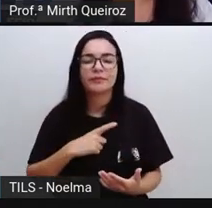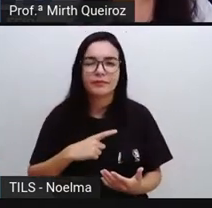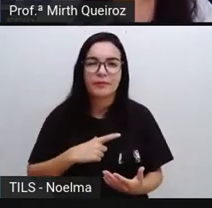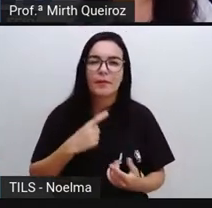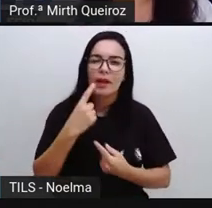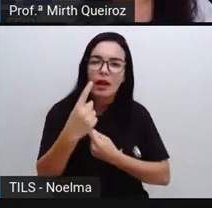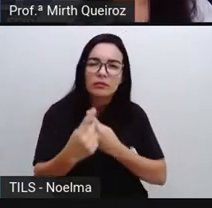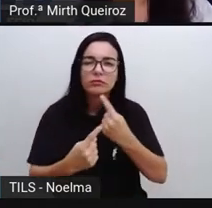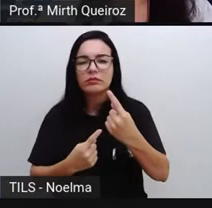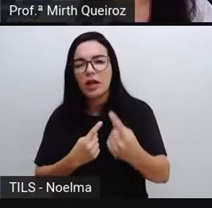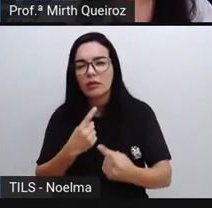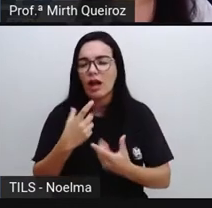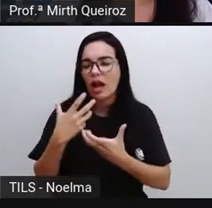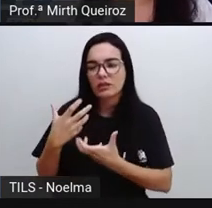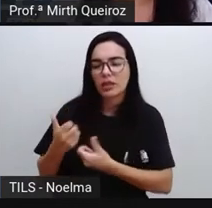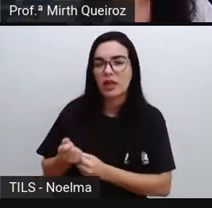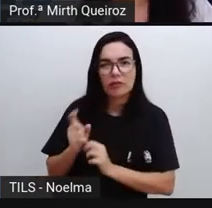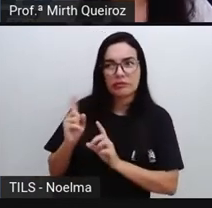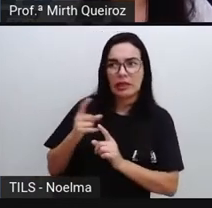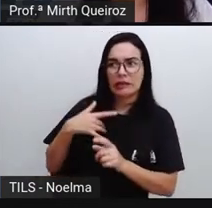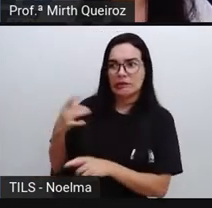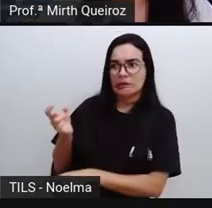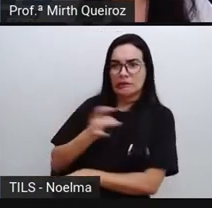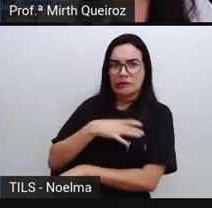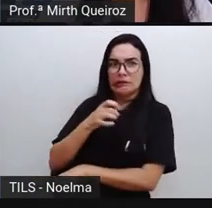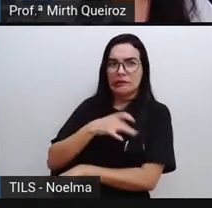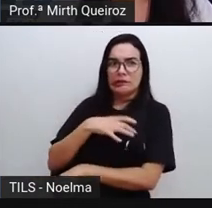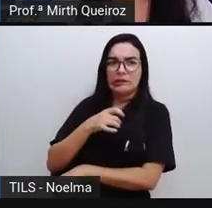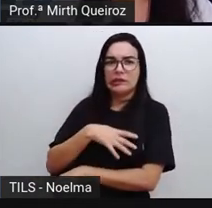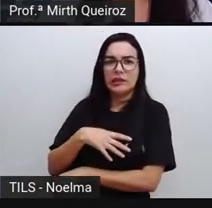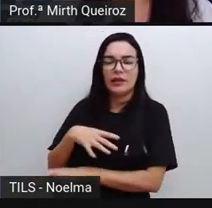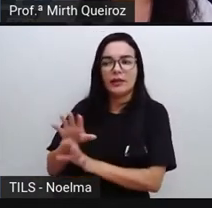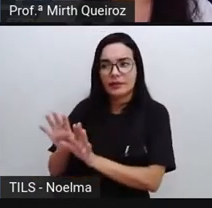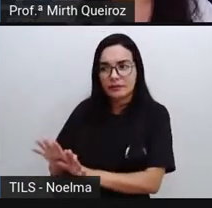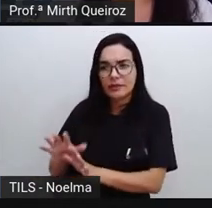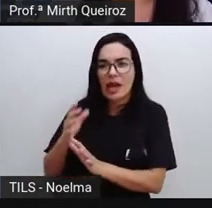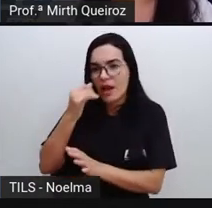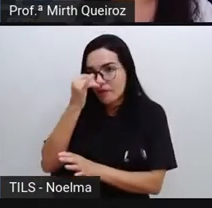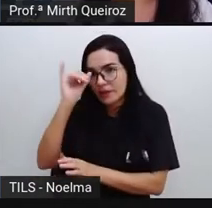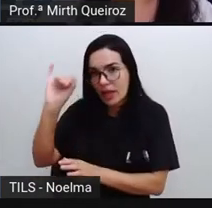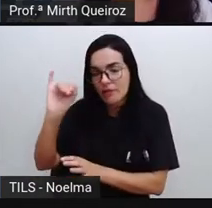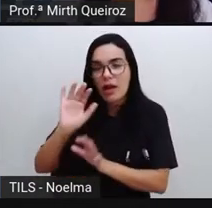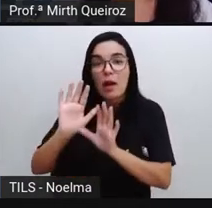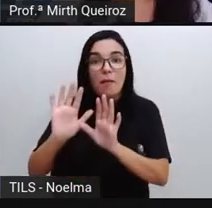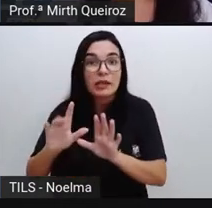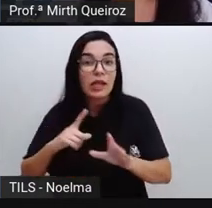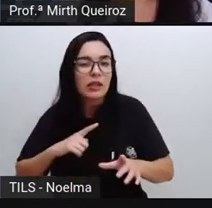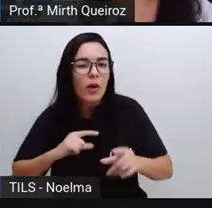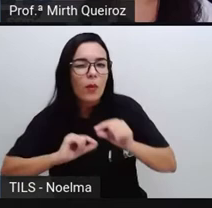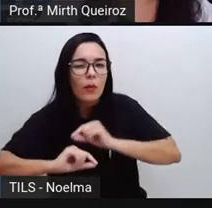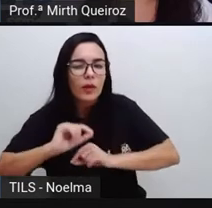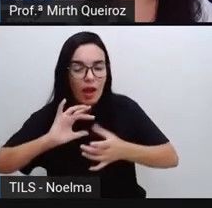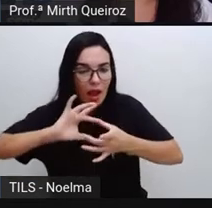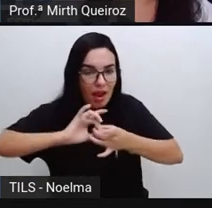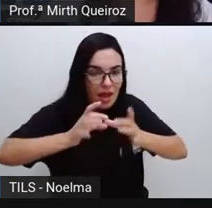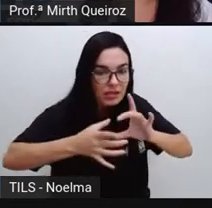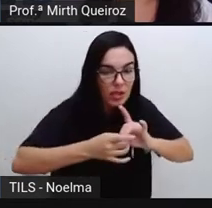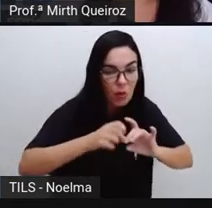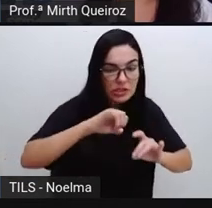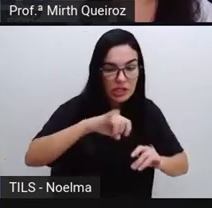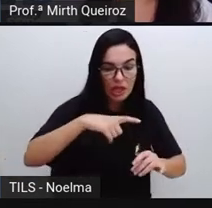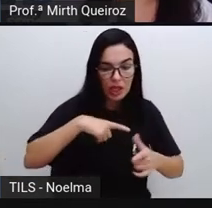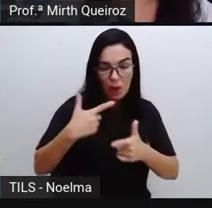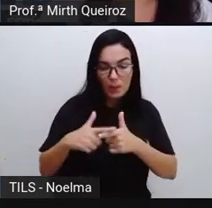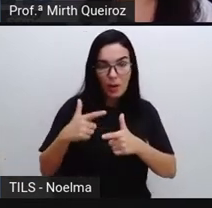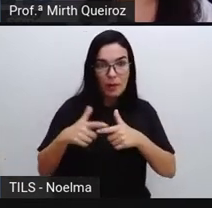início não foi bem aceito, né? As pessoas tinham medo disso. Então, quando a gente vai fazer uma relação com os problemas que a gente tem hoje em